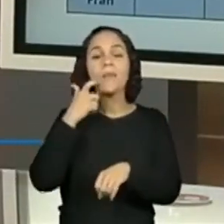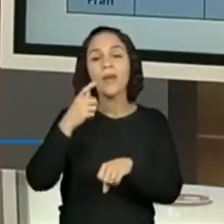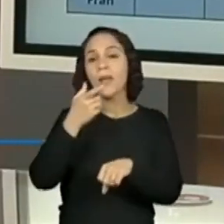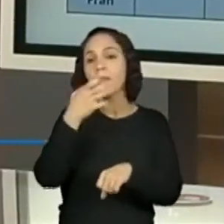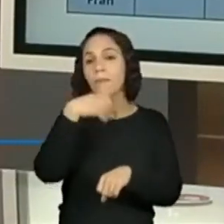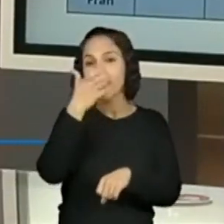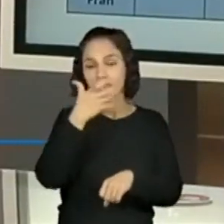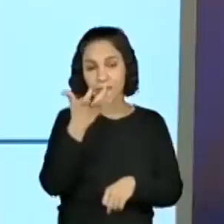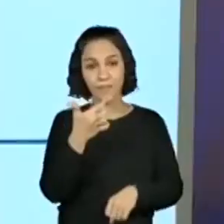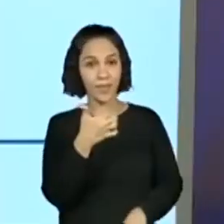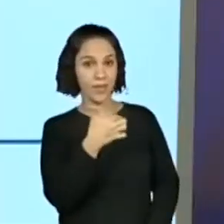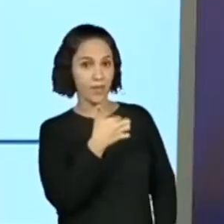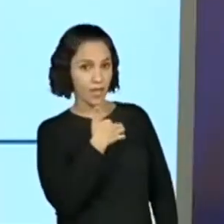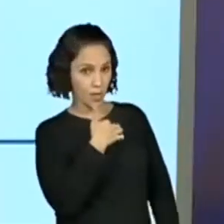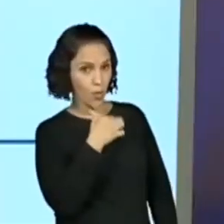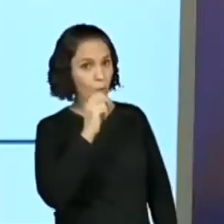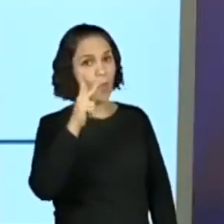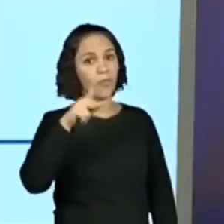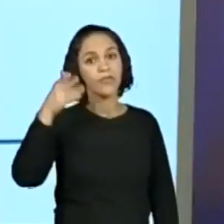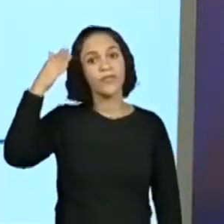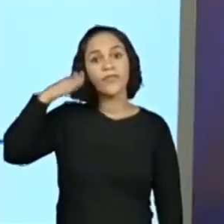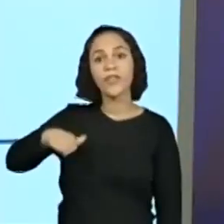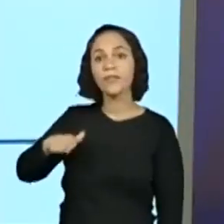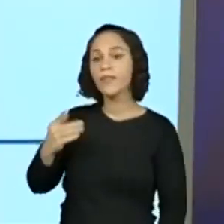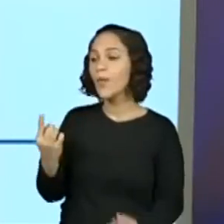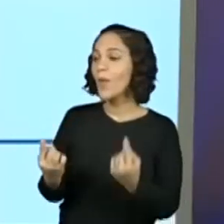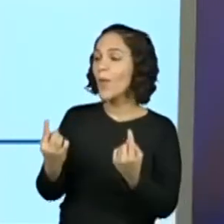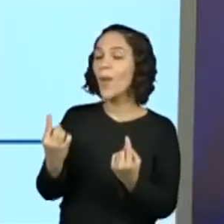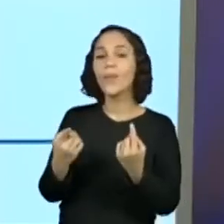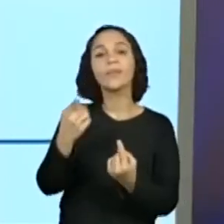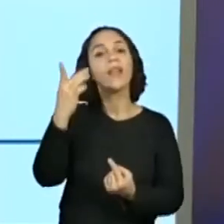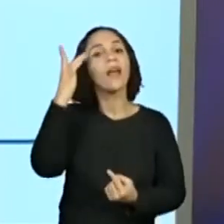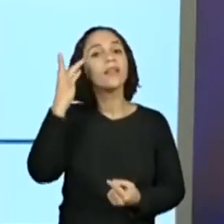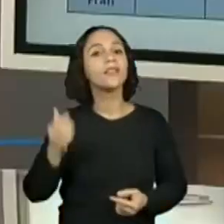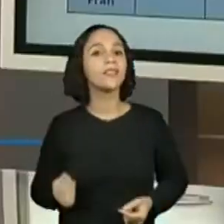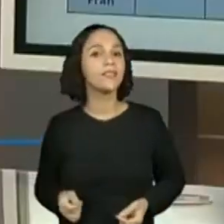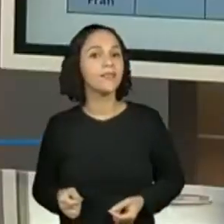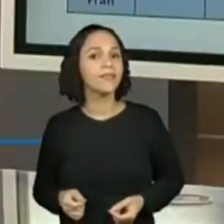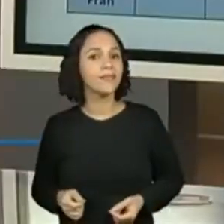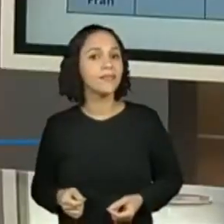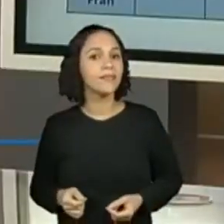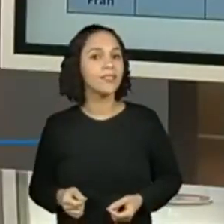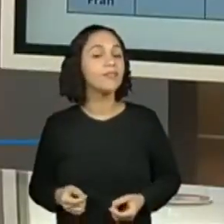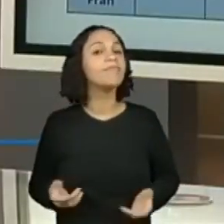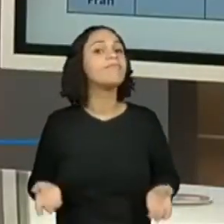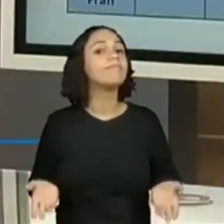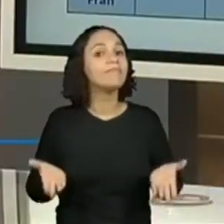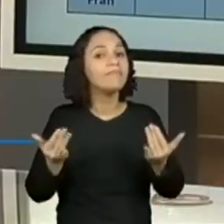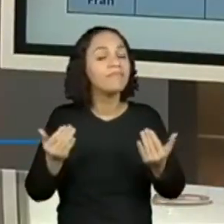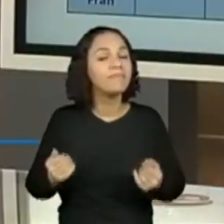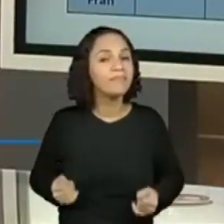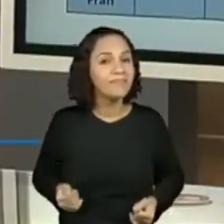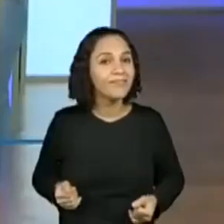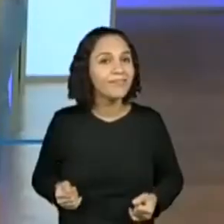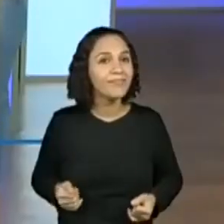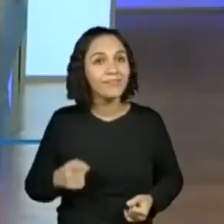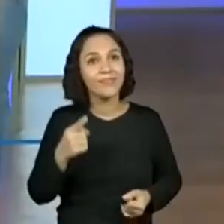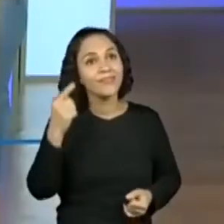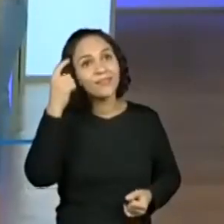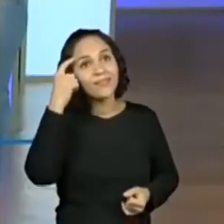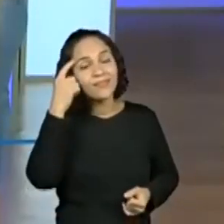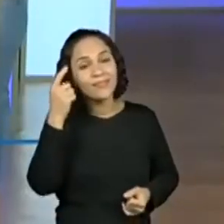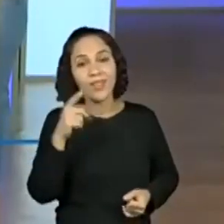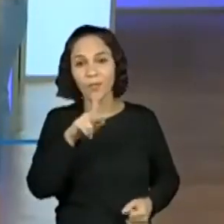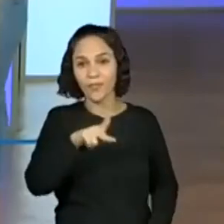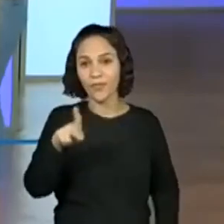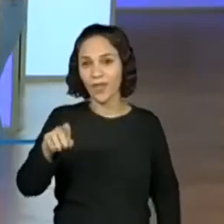Eu ou a professora Fran? E aí, qual a opinião de vocês? E aí, pessoal? Ó, professor